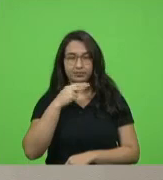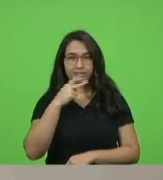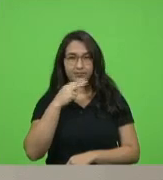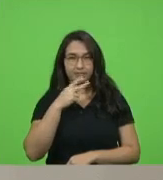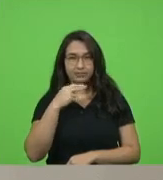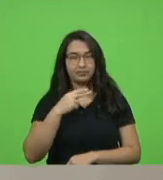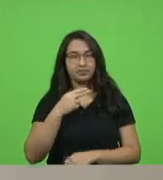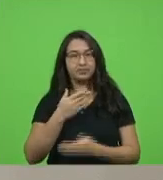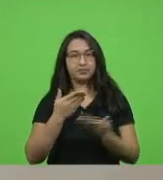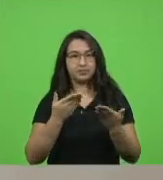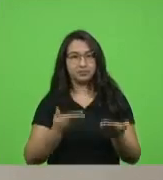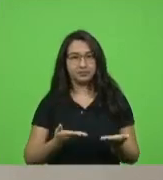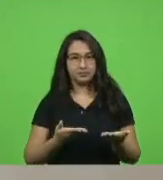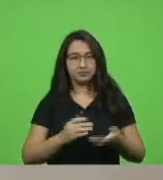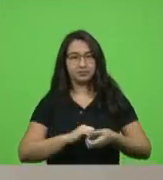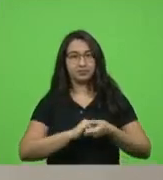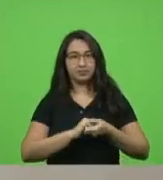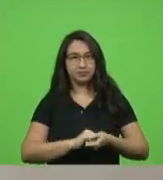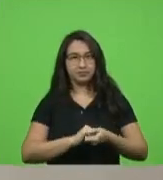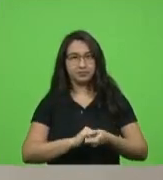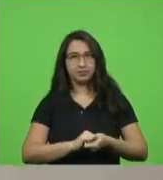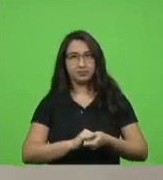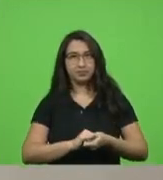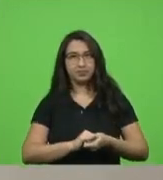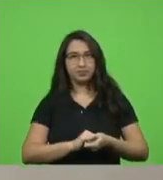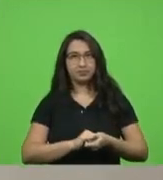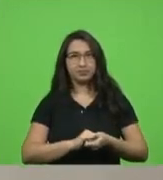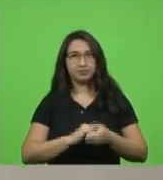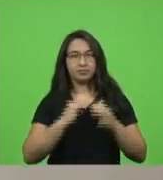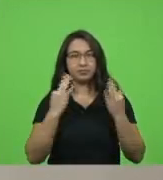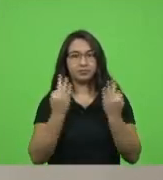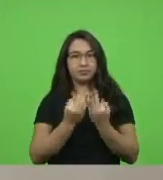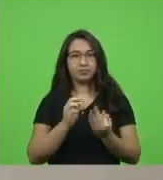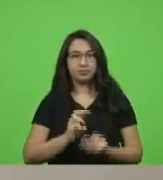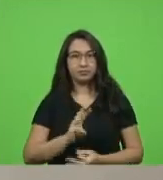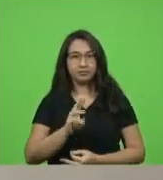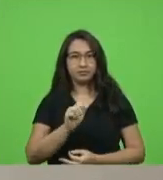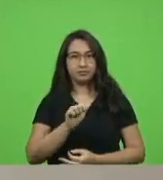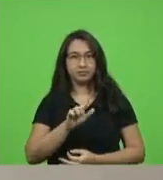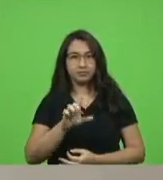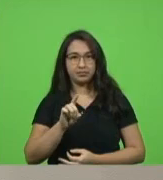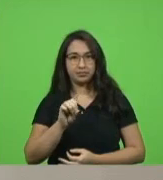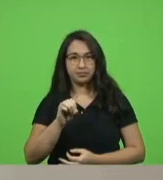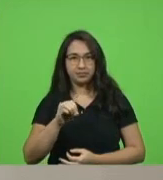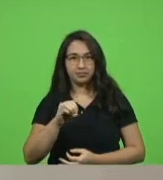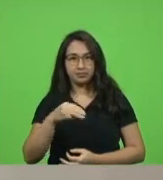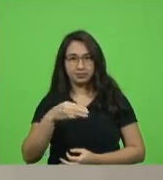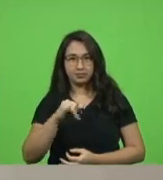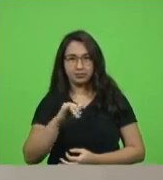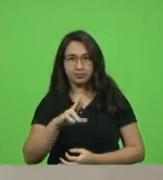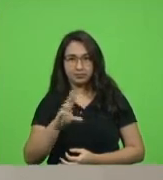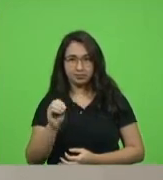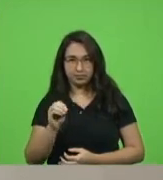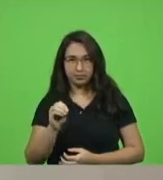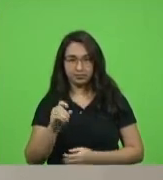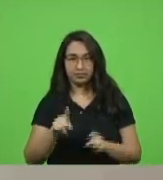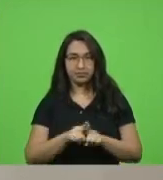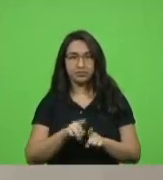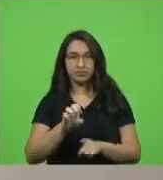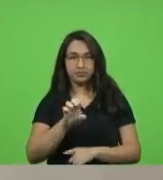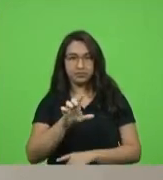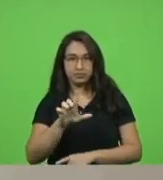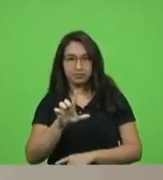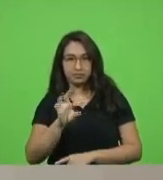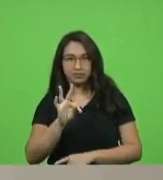os familiares do senhor Valdomiro Souza e de sua esposa senhora Eutevina Souza